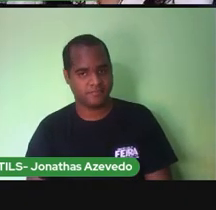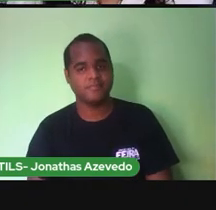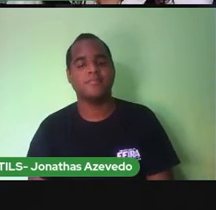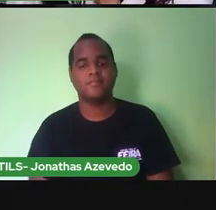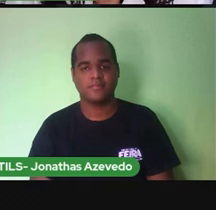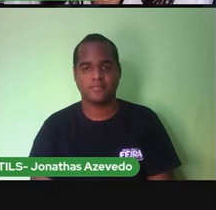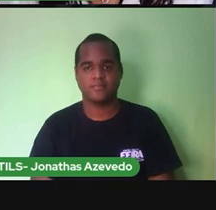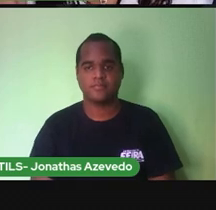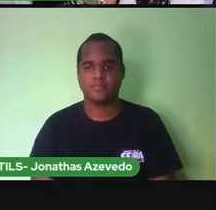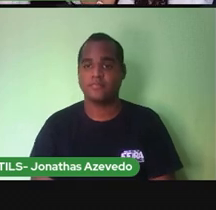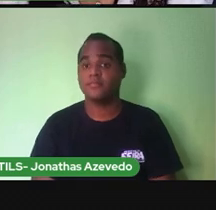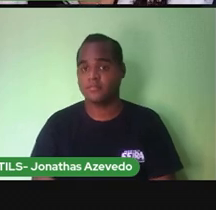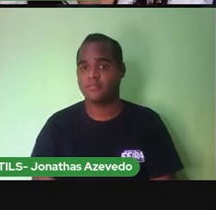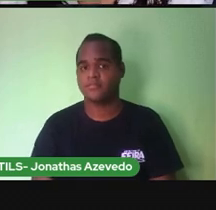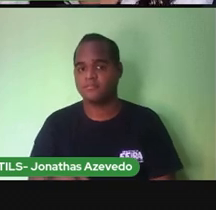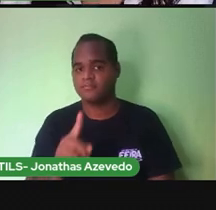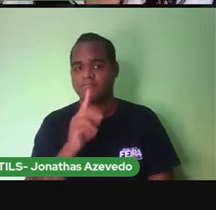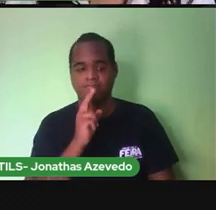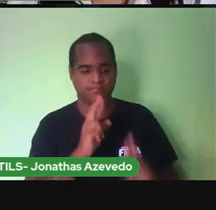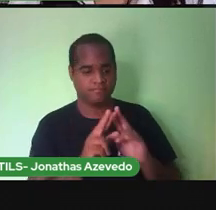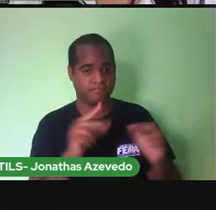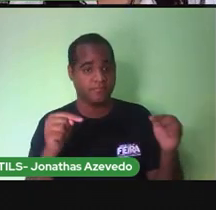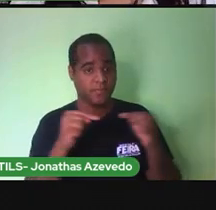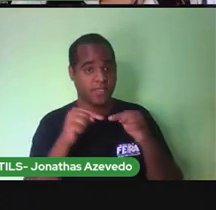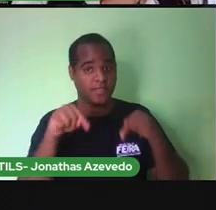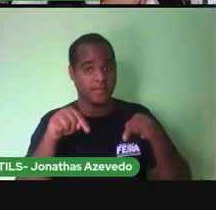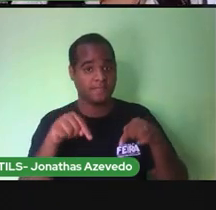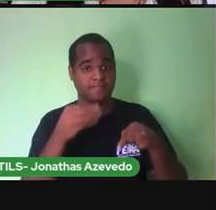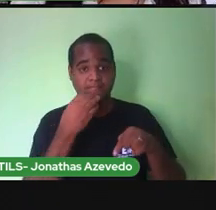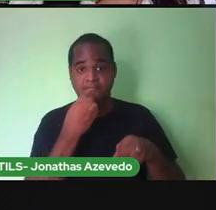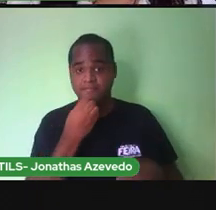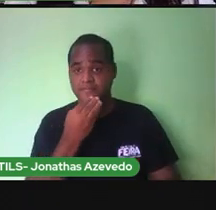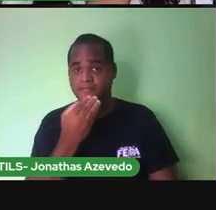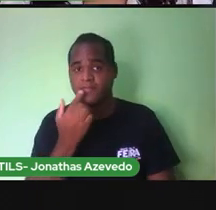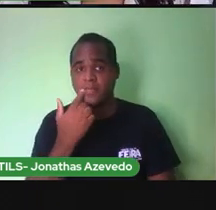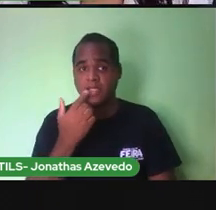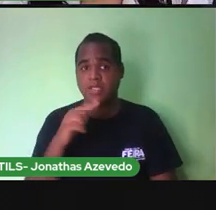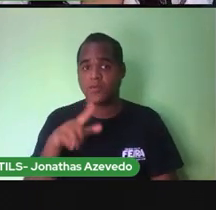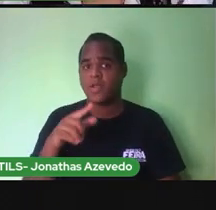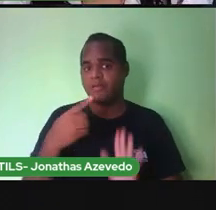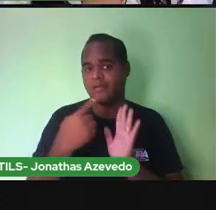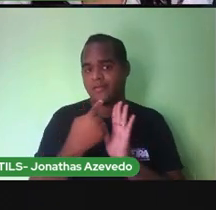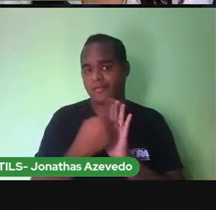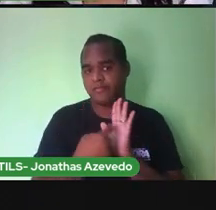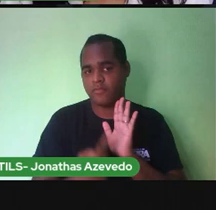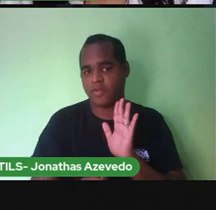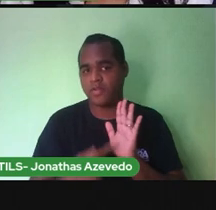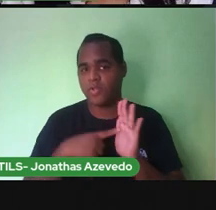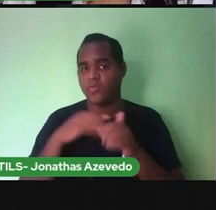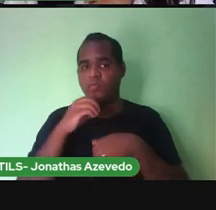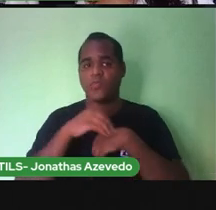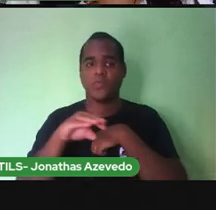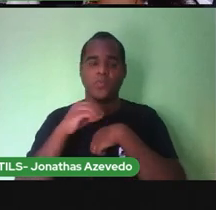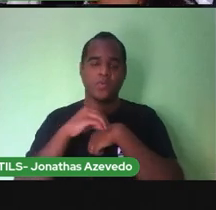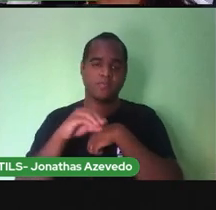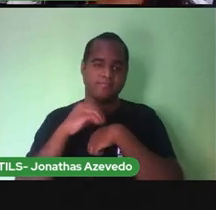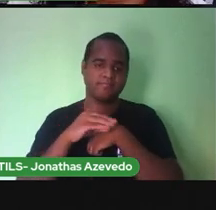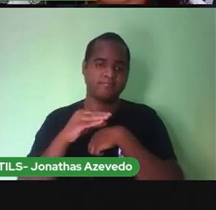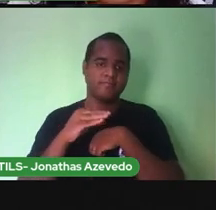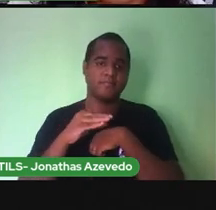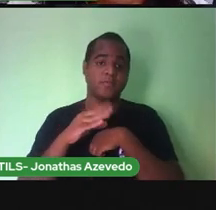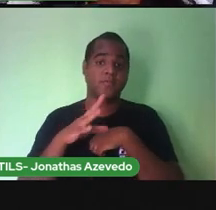A atividade esta está lá no caderno de orientações. Você vai